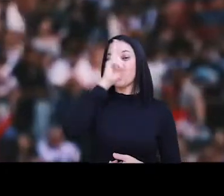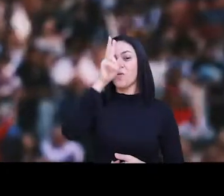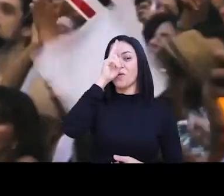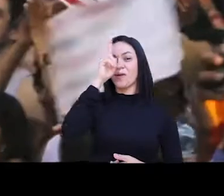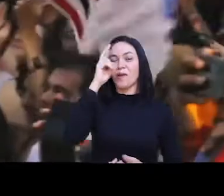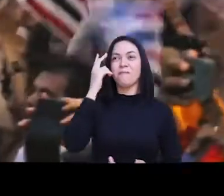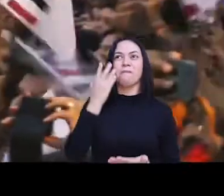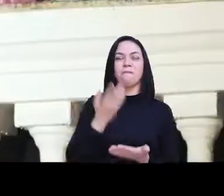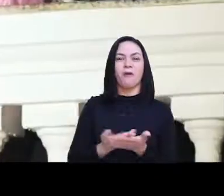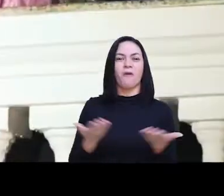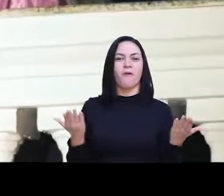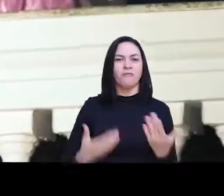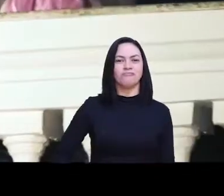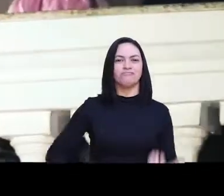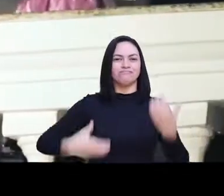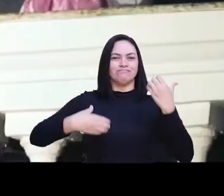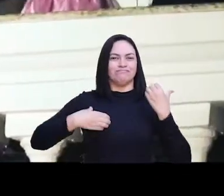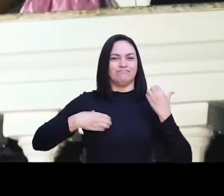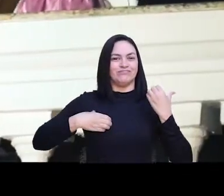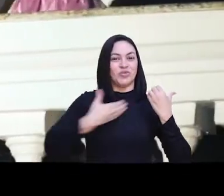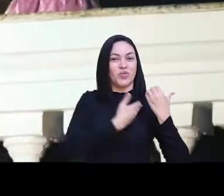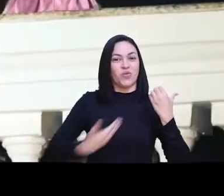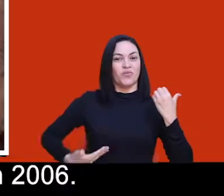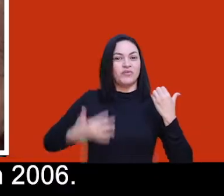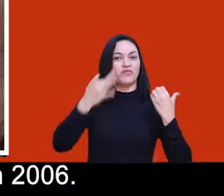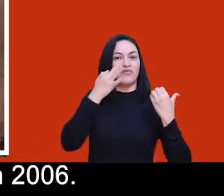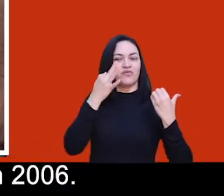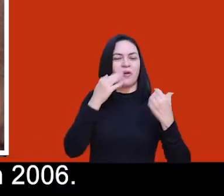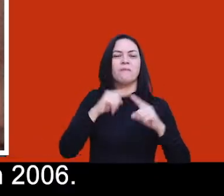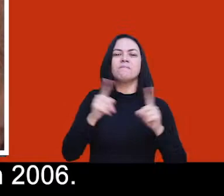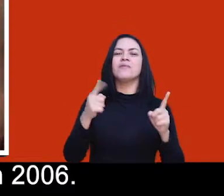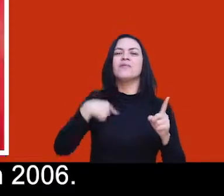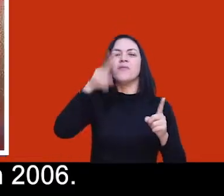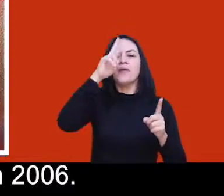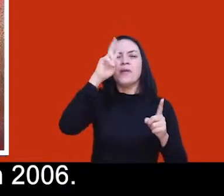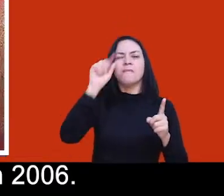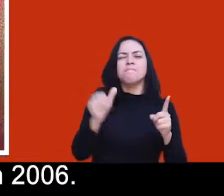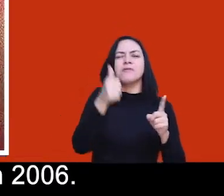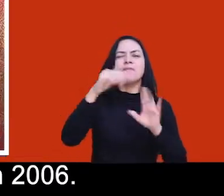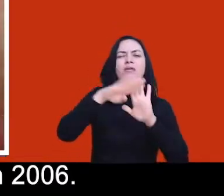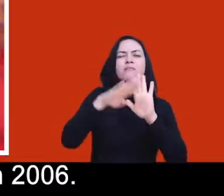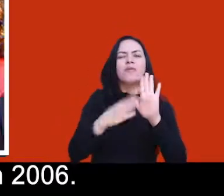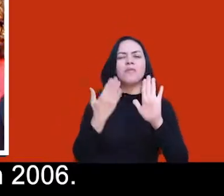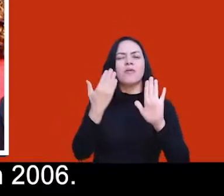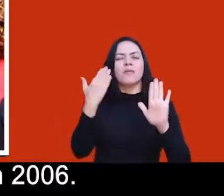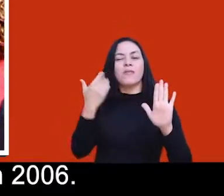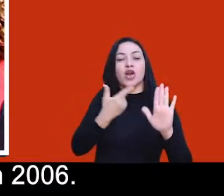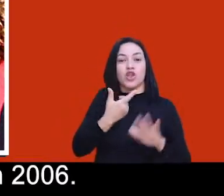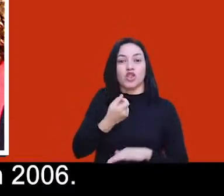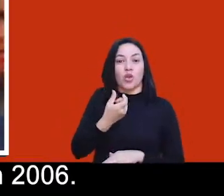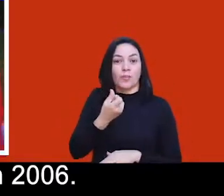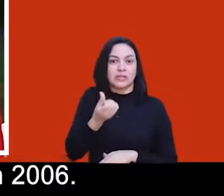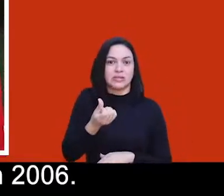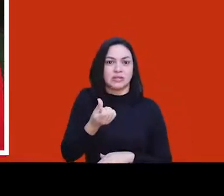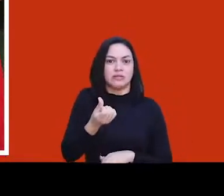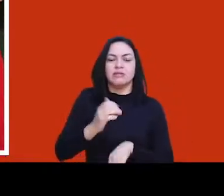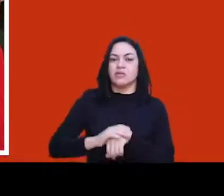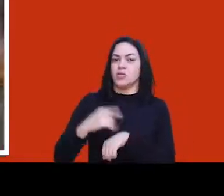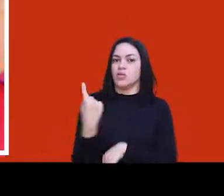Lembro como se fosse hoje o dia da aposta do governador Flávio Dino. Mas eu lembro ainda mais da nossa primeira campanha lá em 2006.